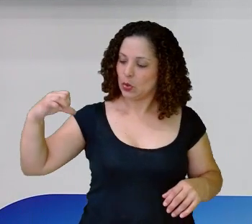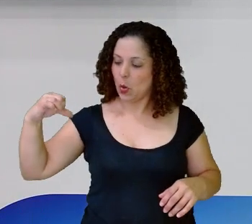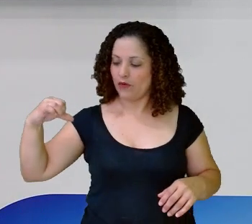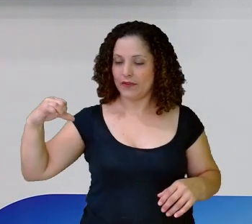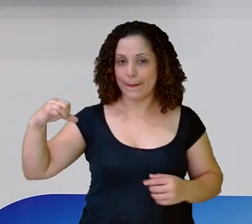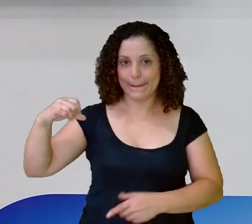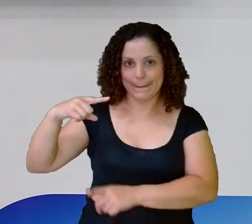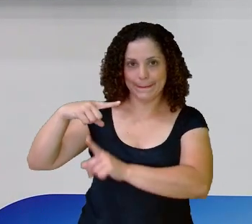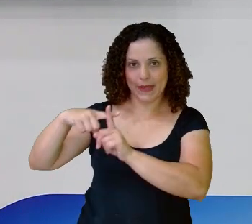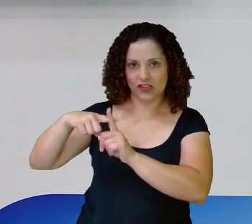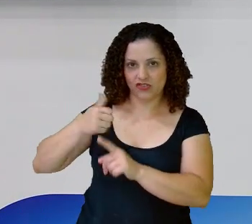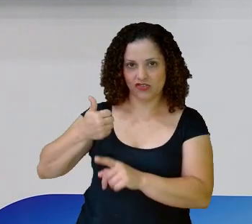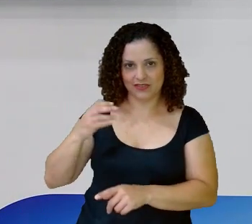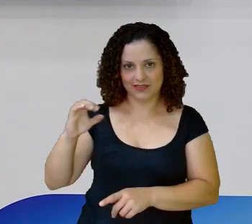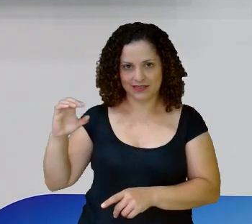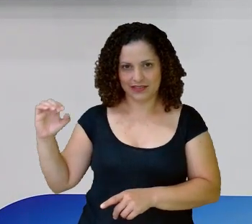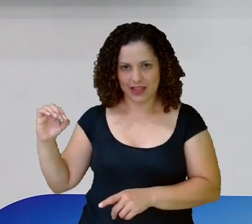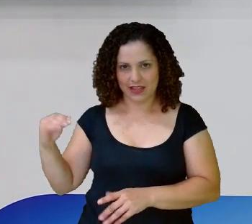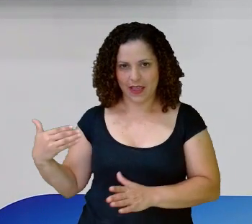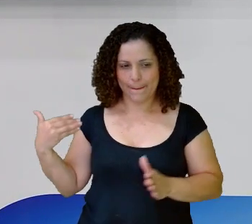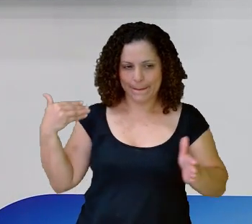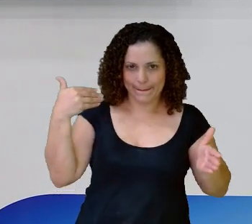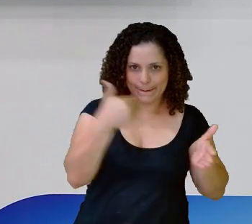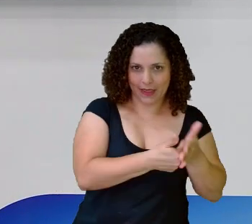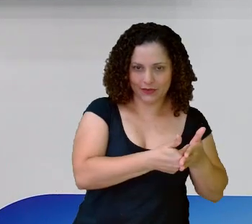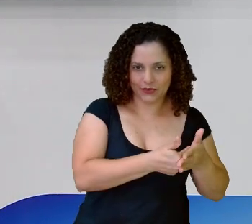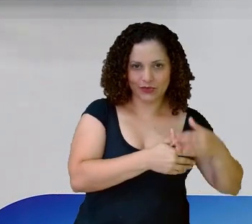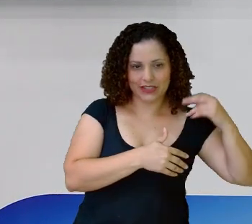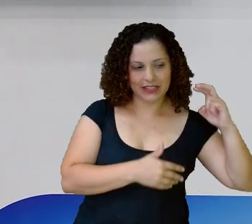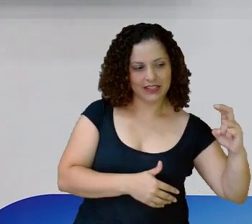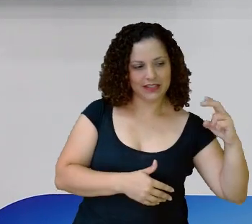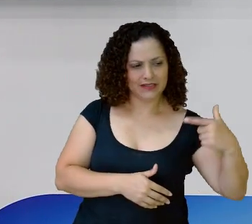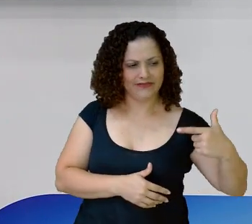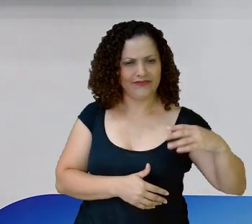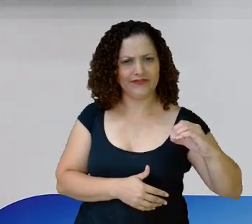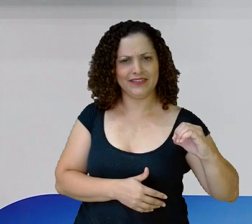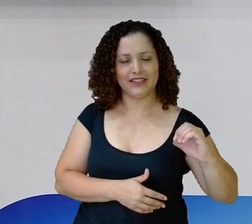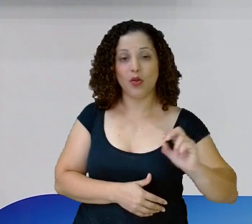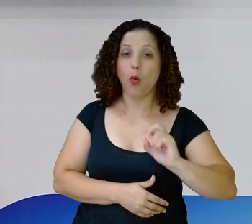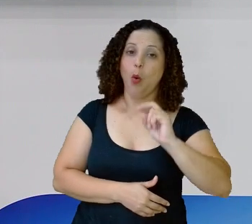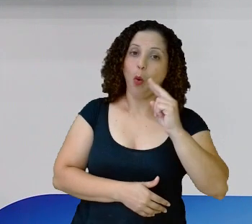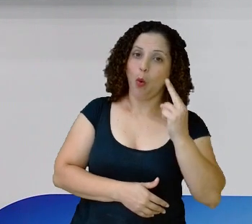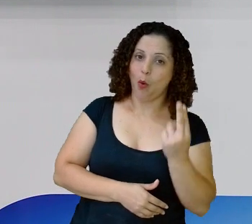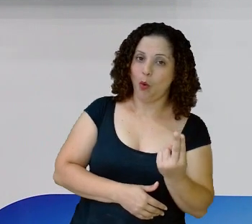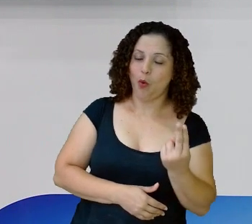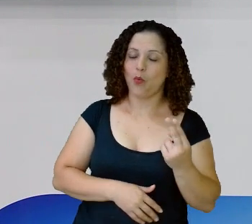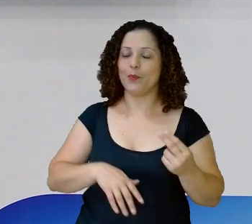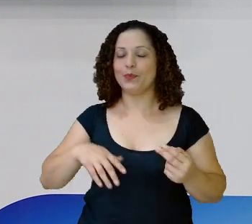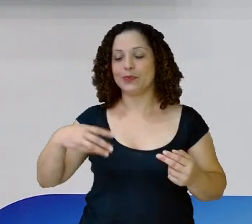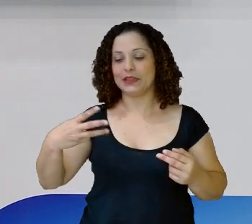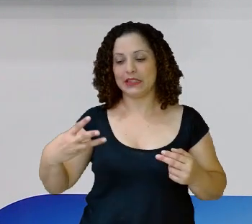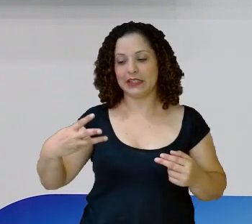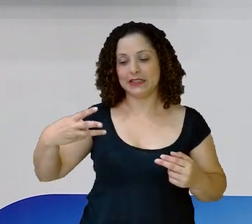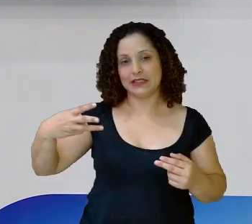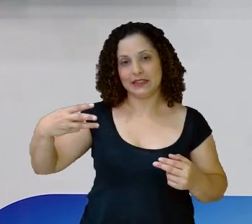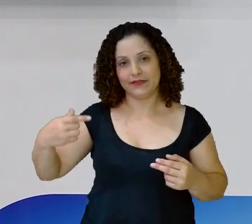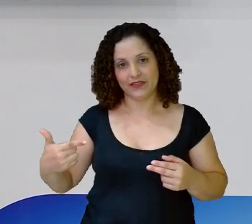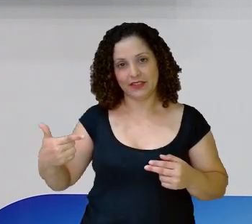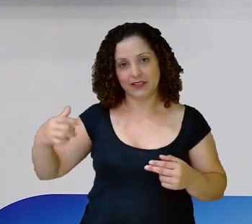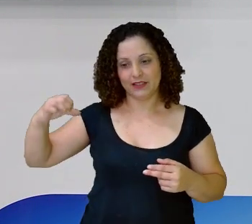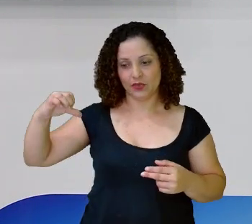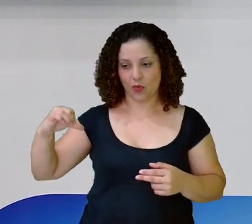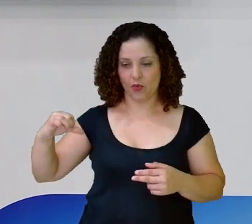Se aproxima Mais de 520 Ou se eu pegar Os 329